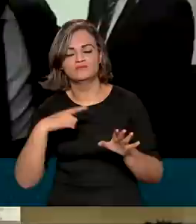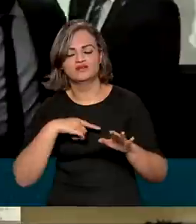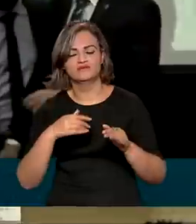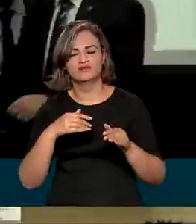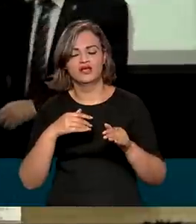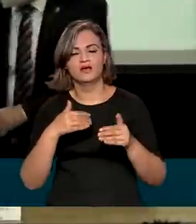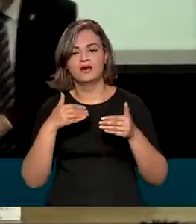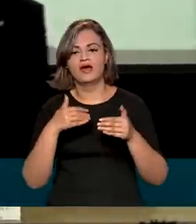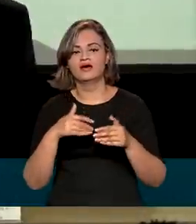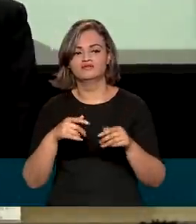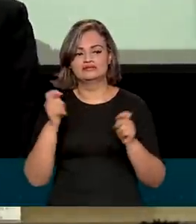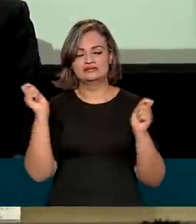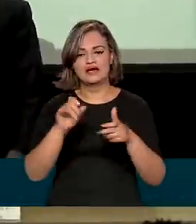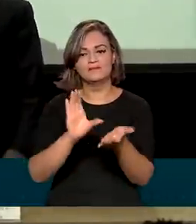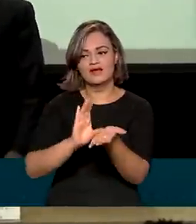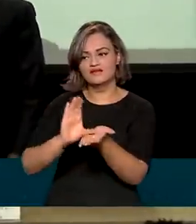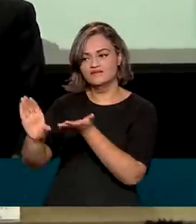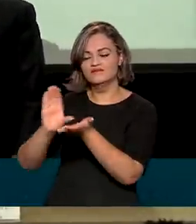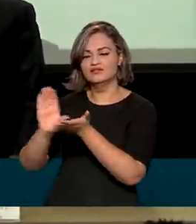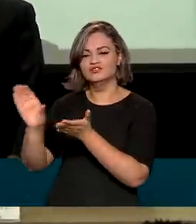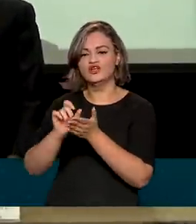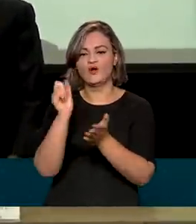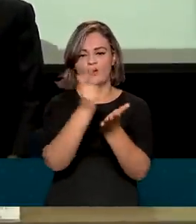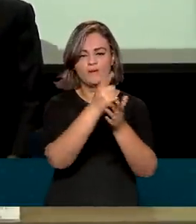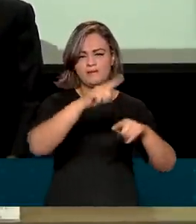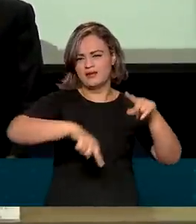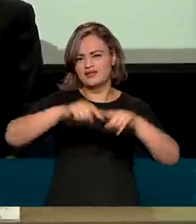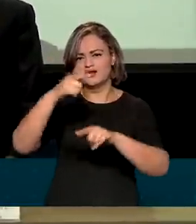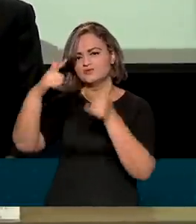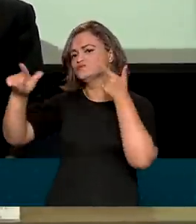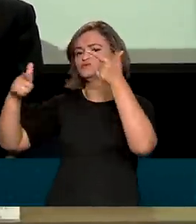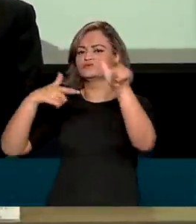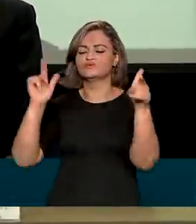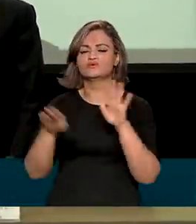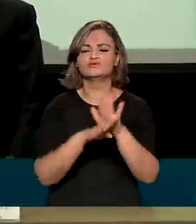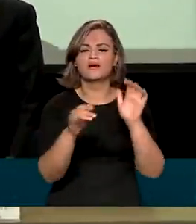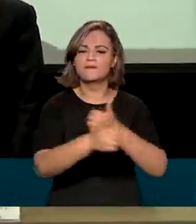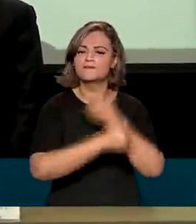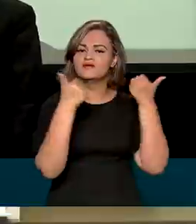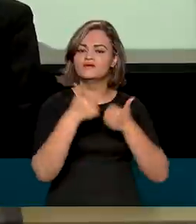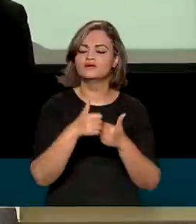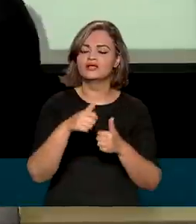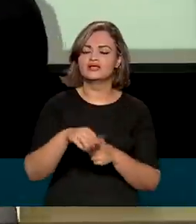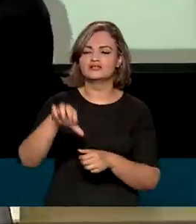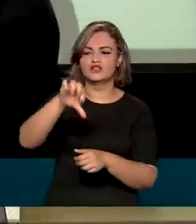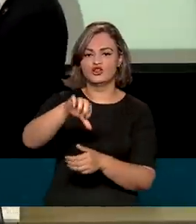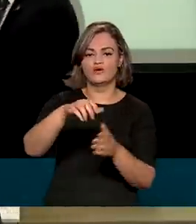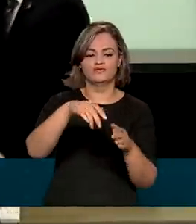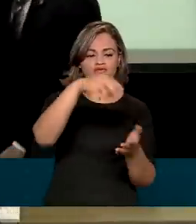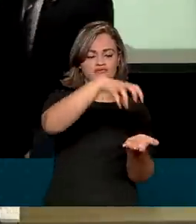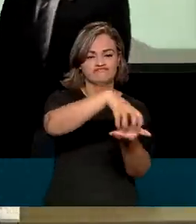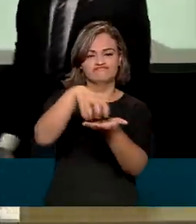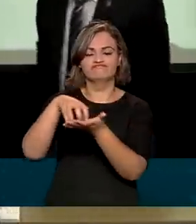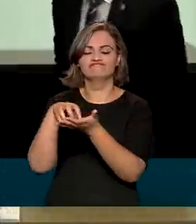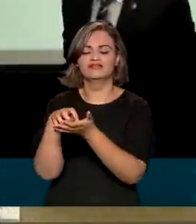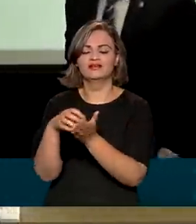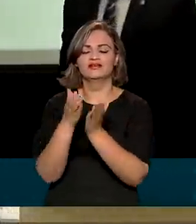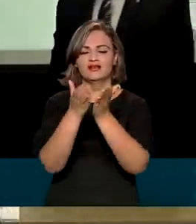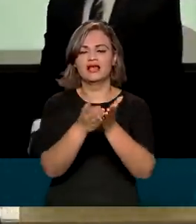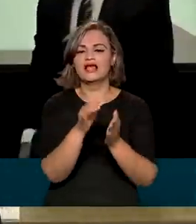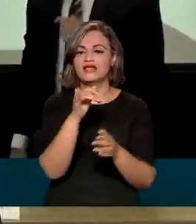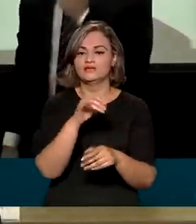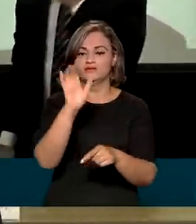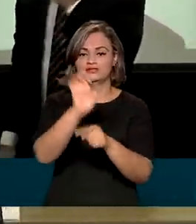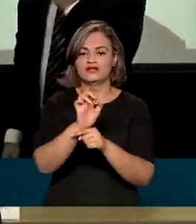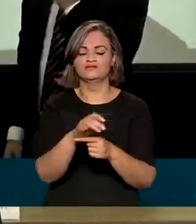Infraestrutura vão investir na aquisição de novos equipamentos e outras melhorias em nove terminais de oito estados, entre